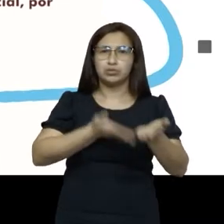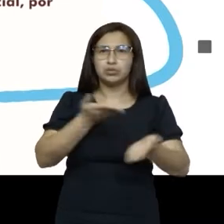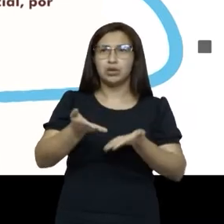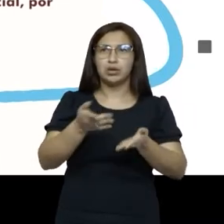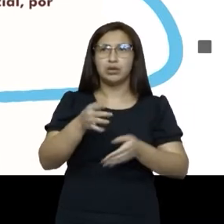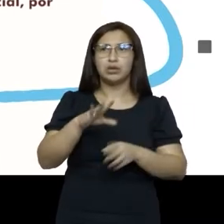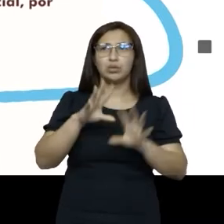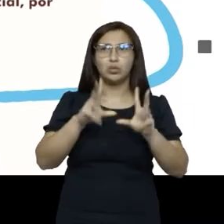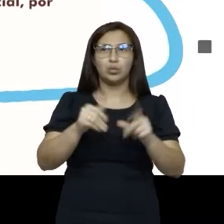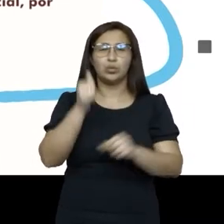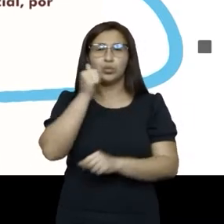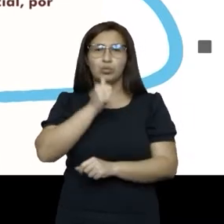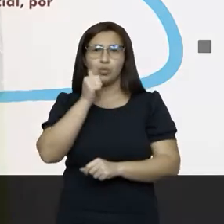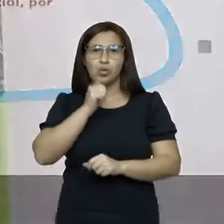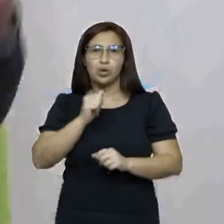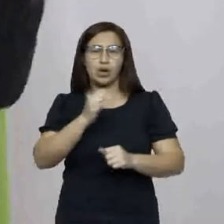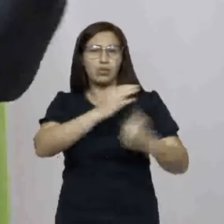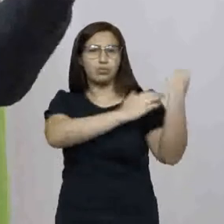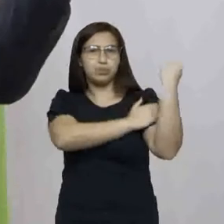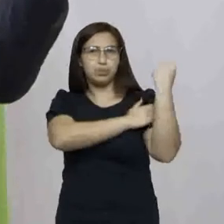por pacientes o que que essa